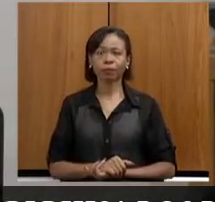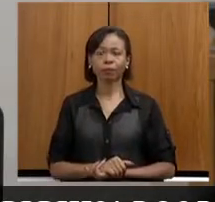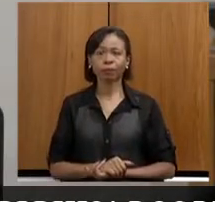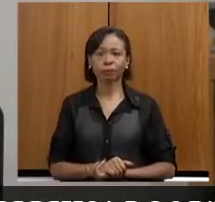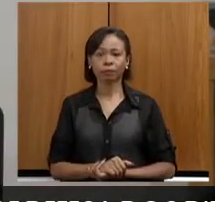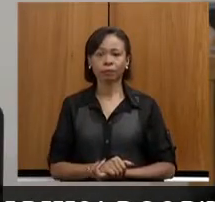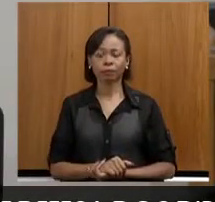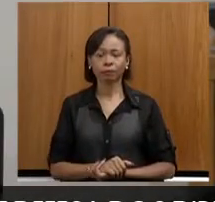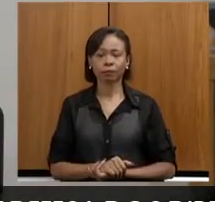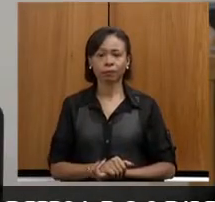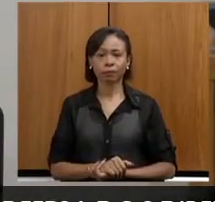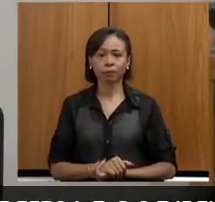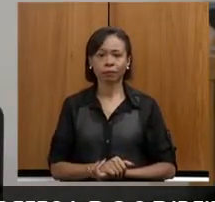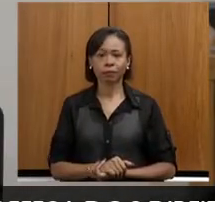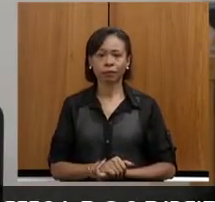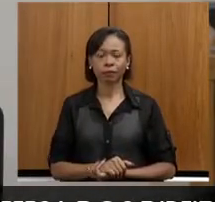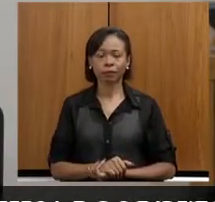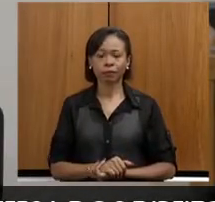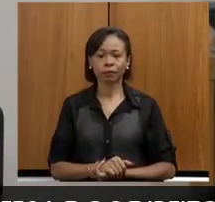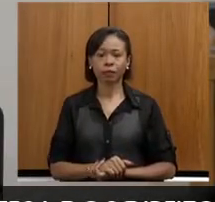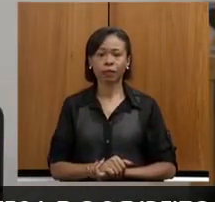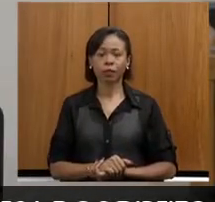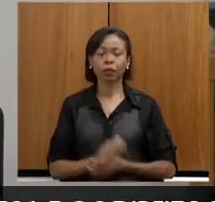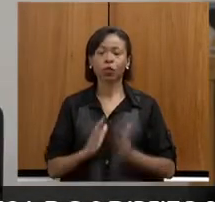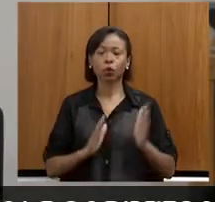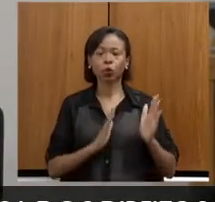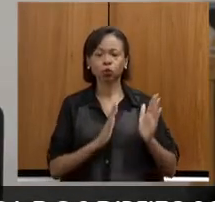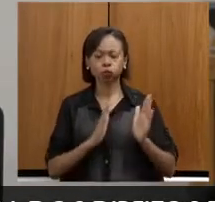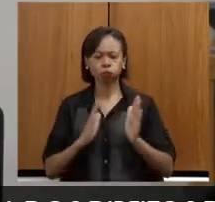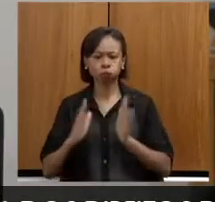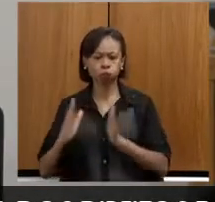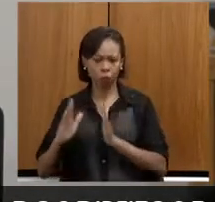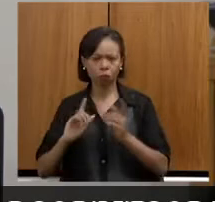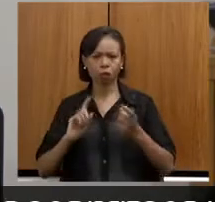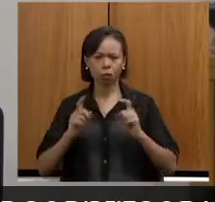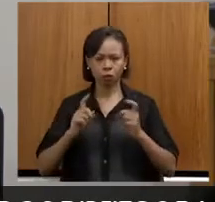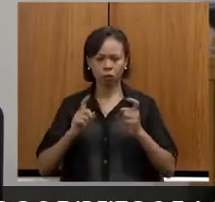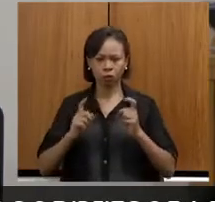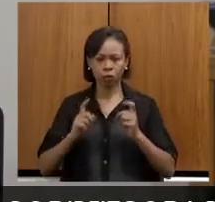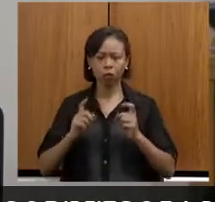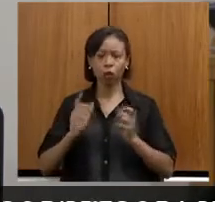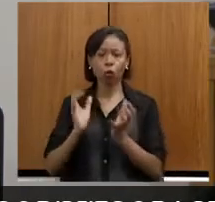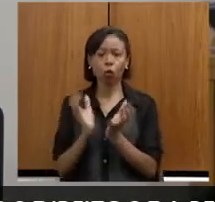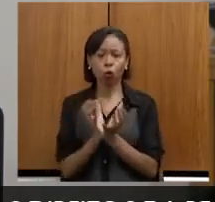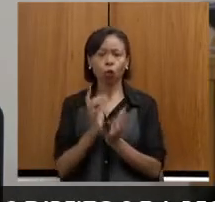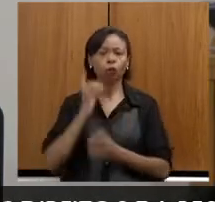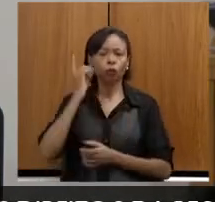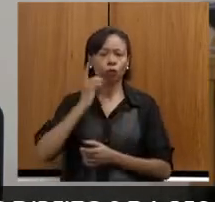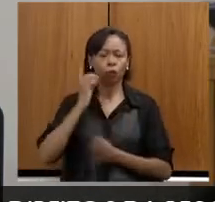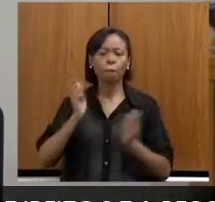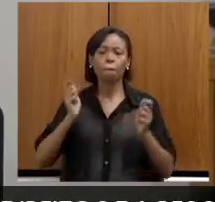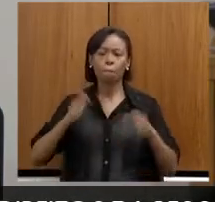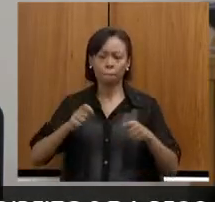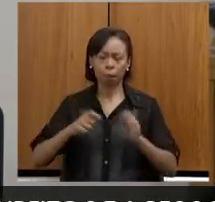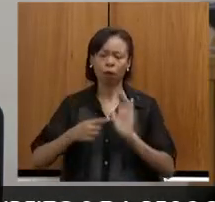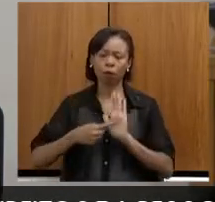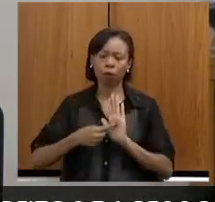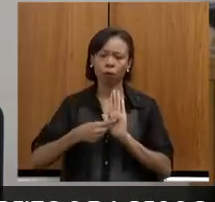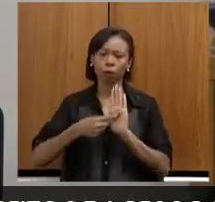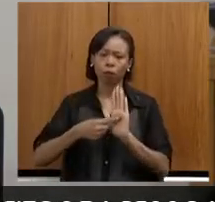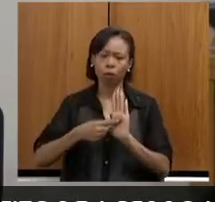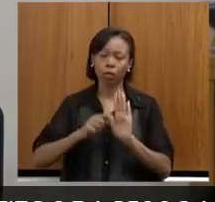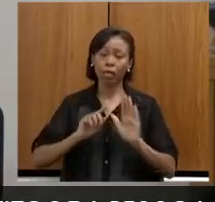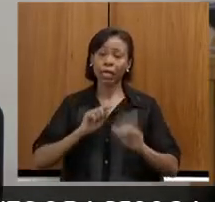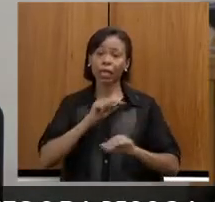Lembrando que, no decorrer da reunião, as deputadas e os deputados poderão apresentar na